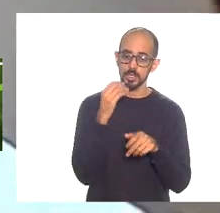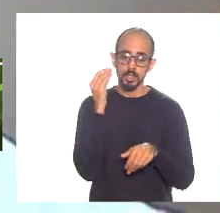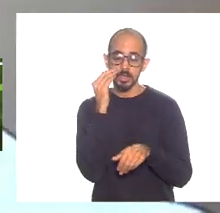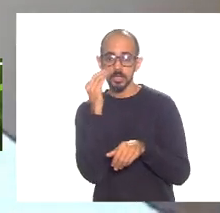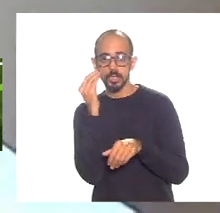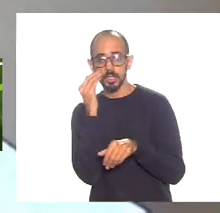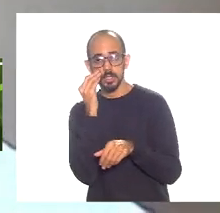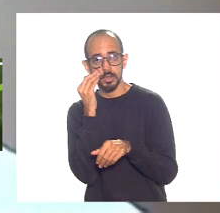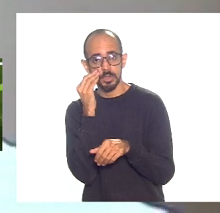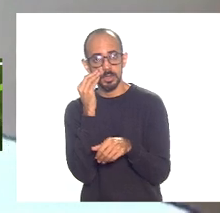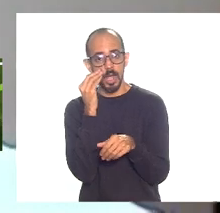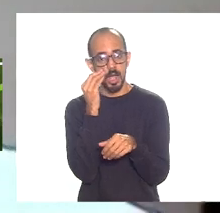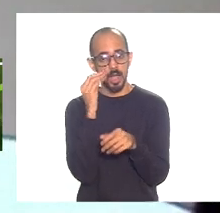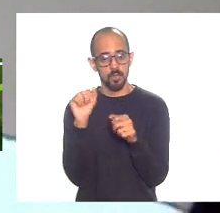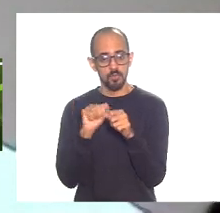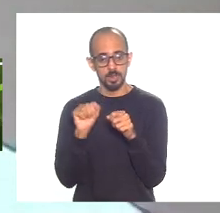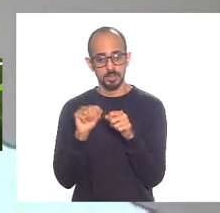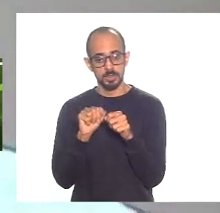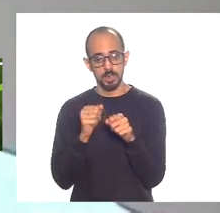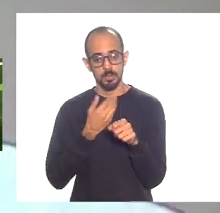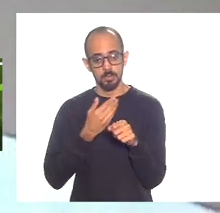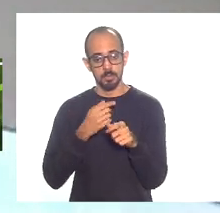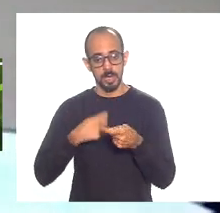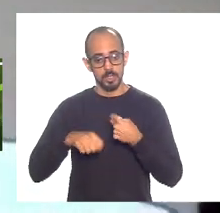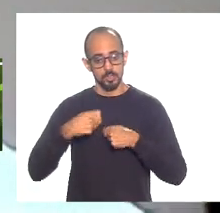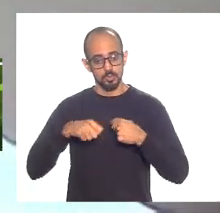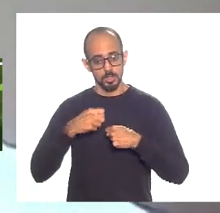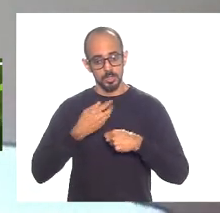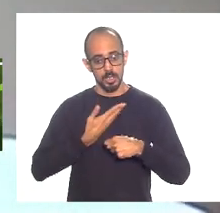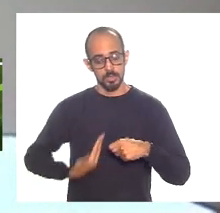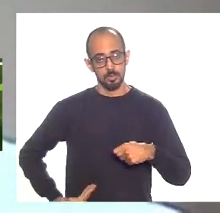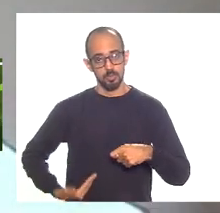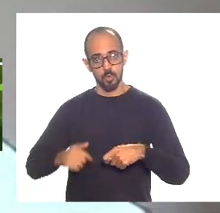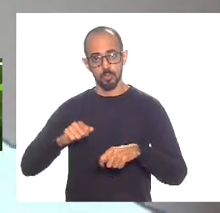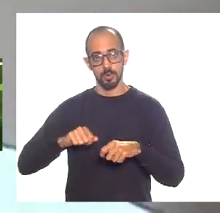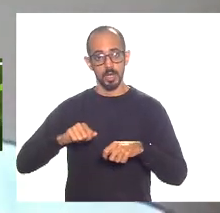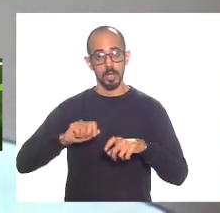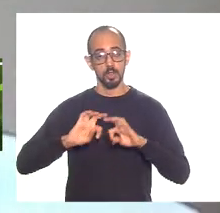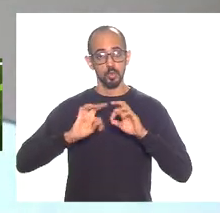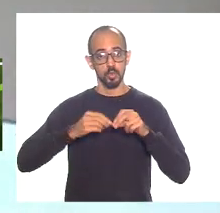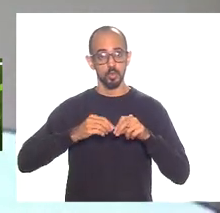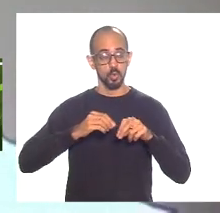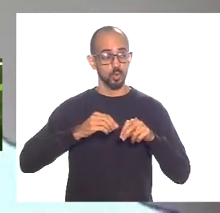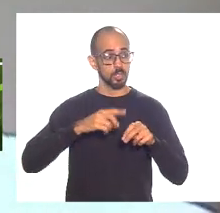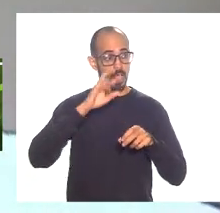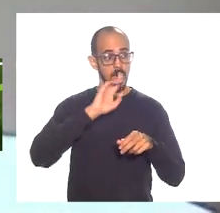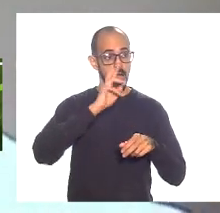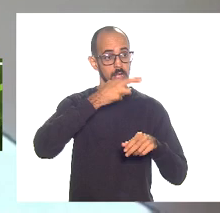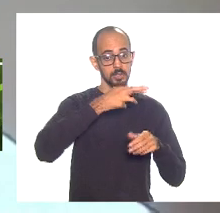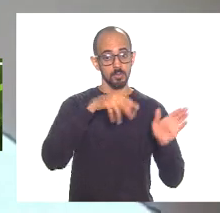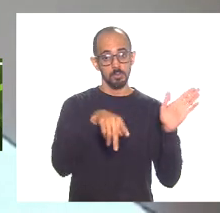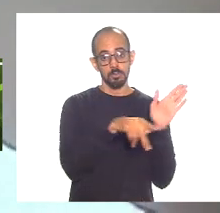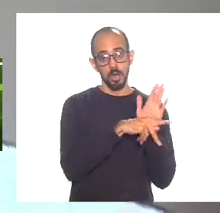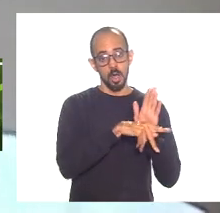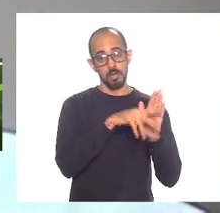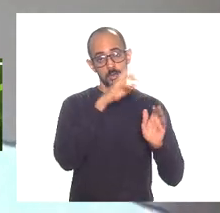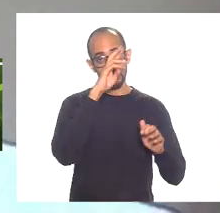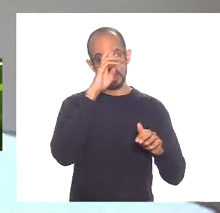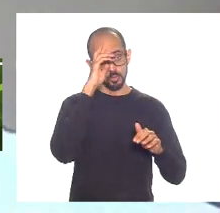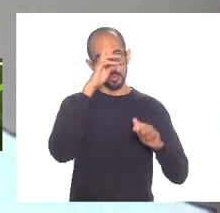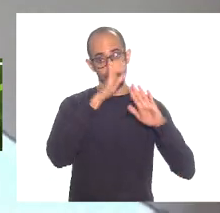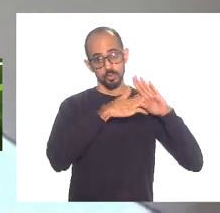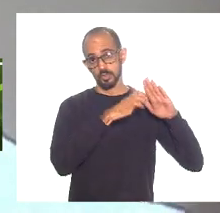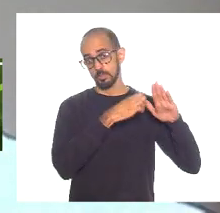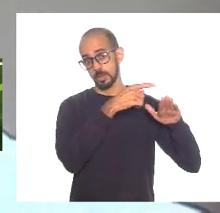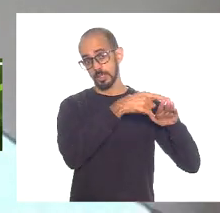administração pública deputada enfermeira Regiane as lógicas e os princípios da administração empresarial empresas